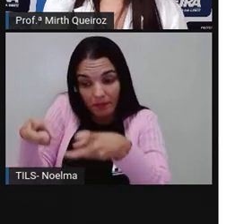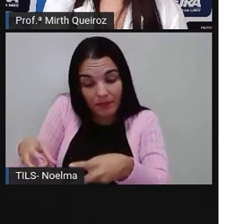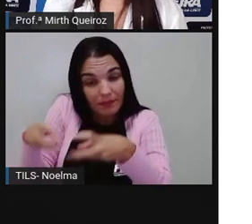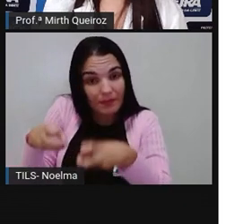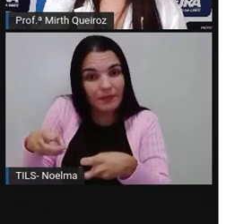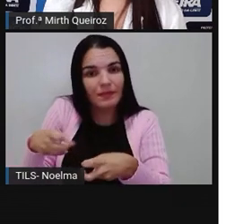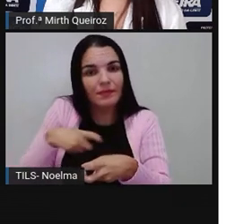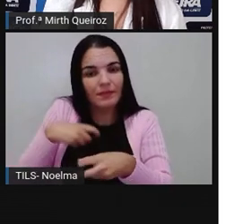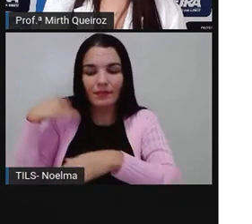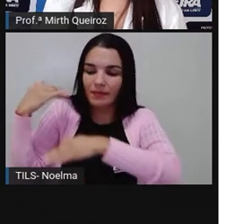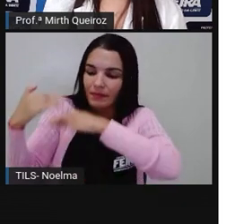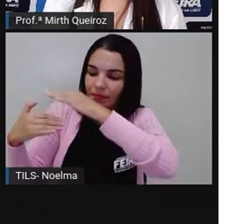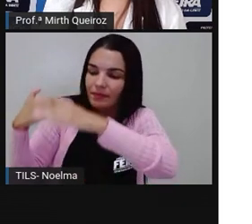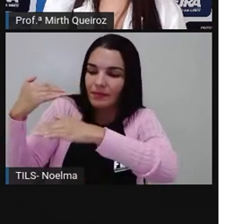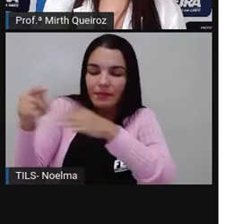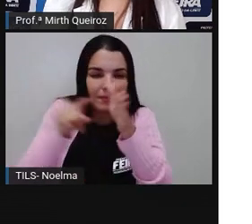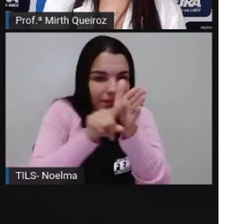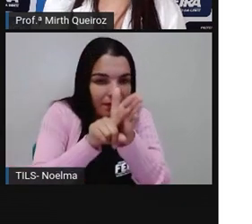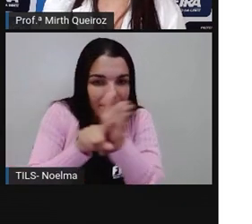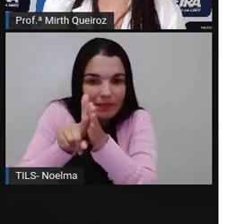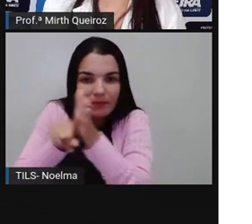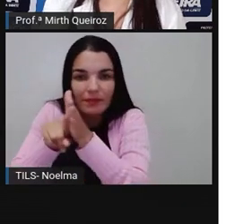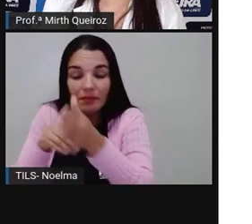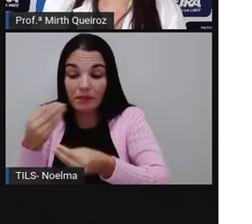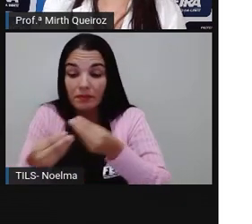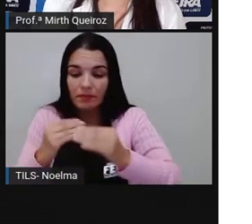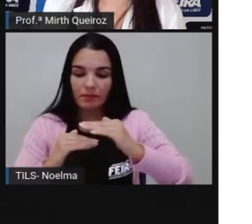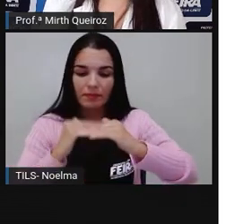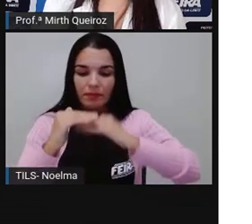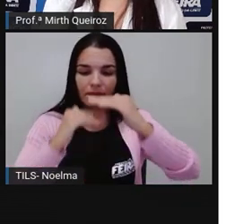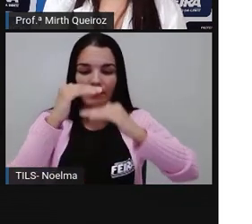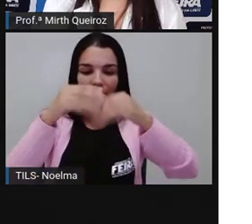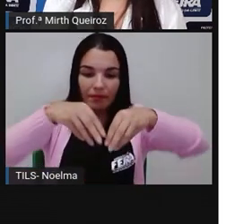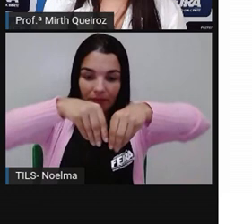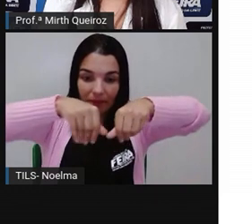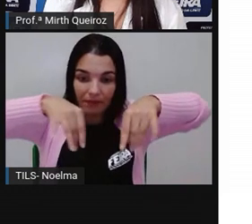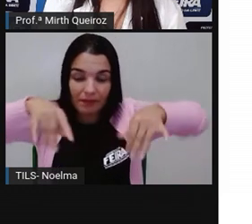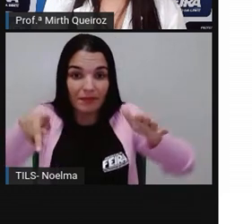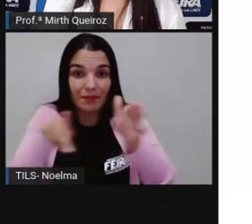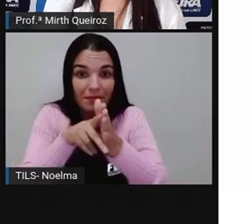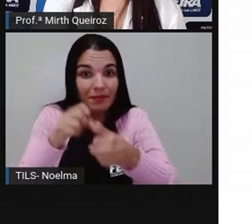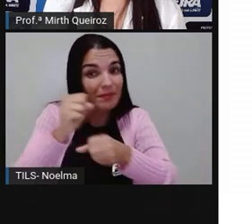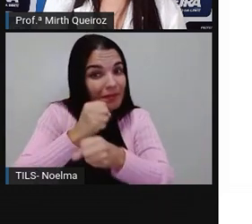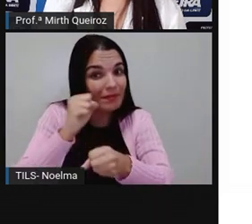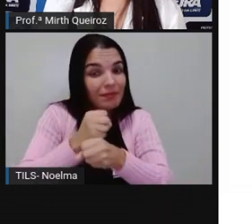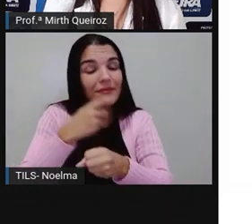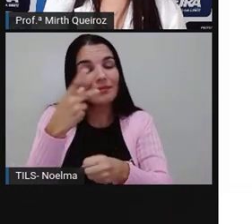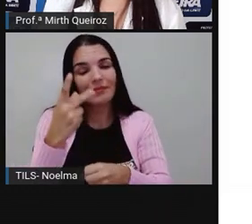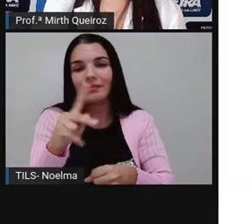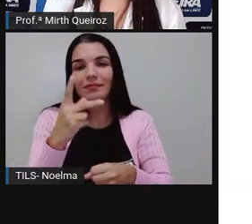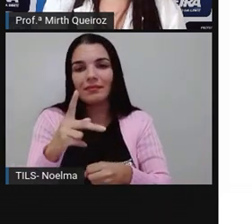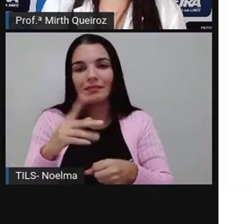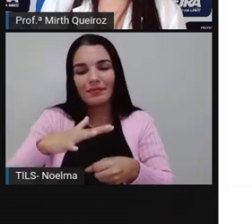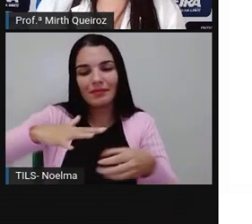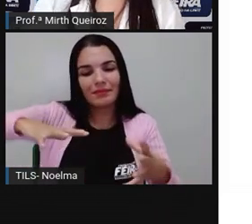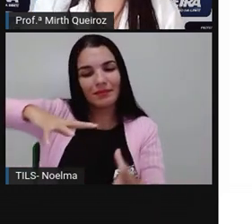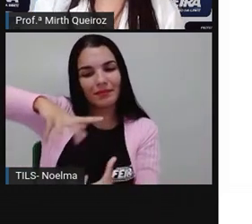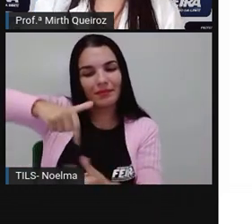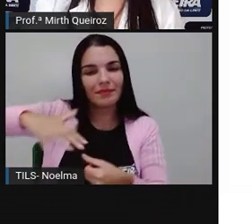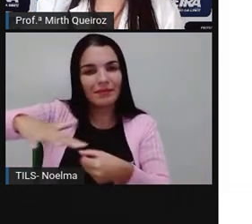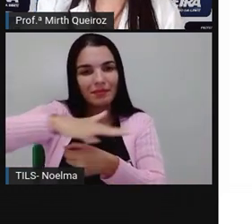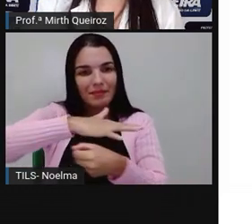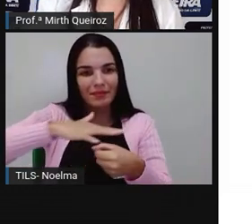Ao analisar aí A evolução Do seu terrário Vocês estão construindo Um ecossistema